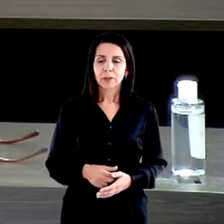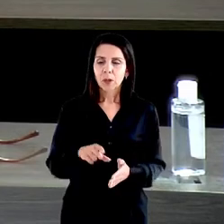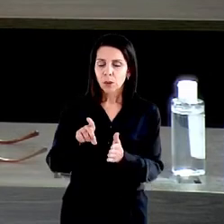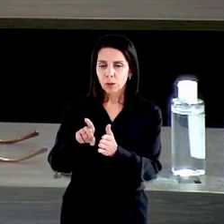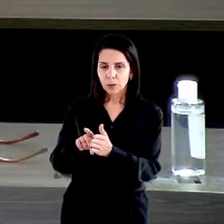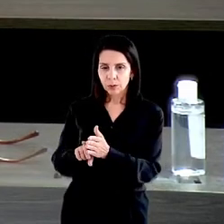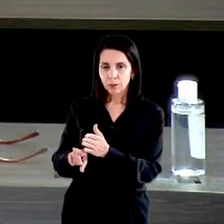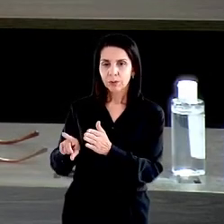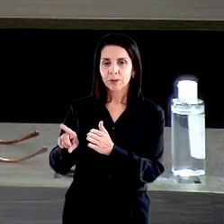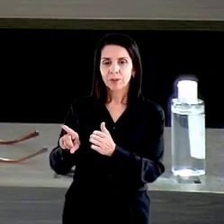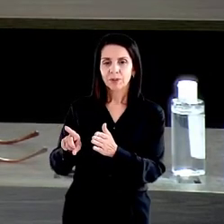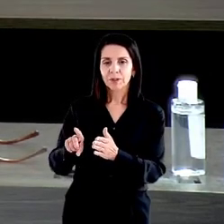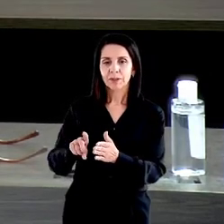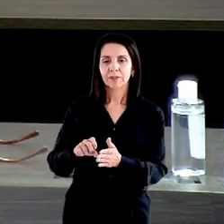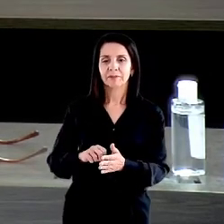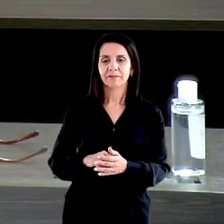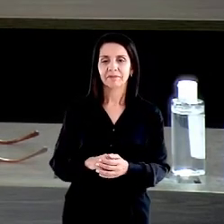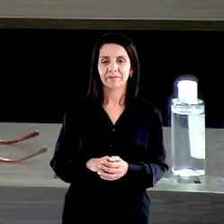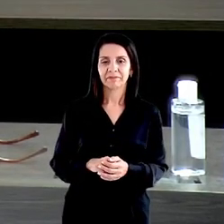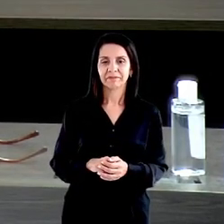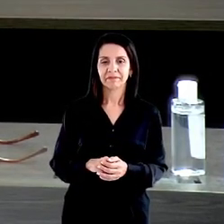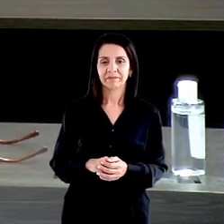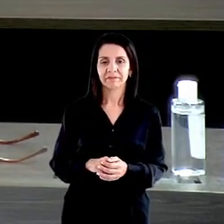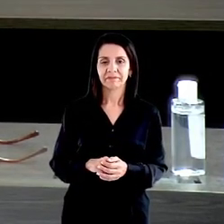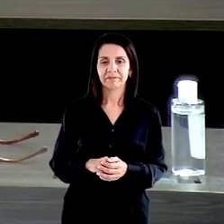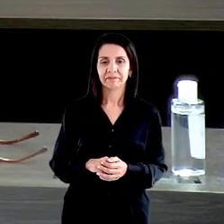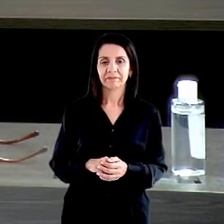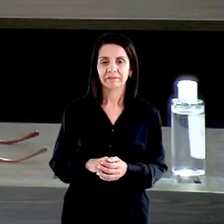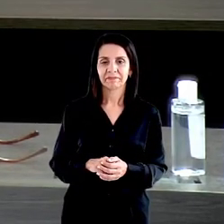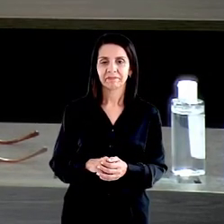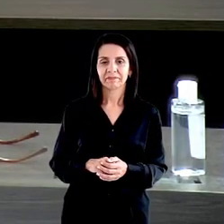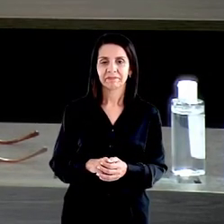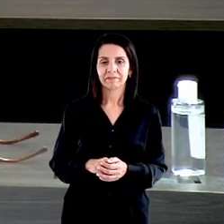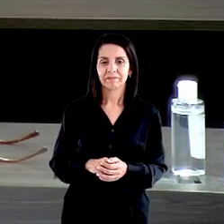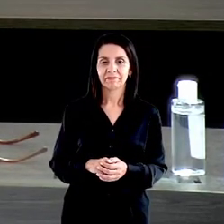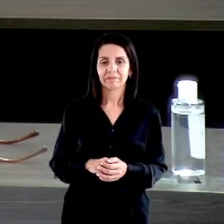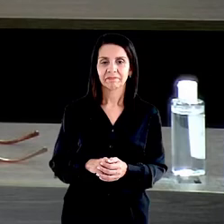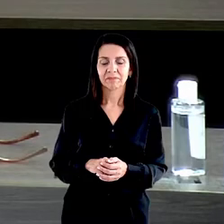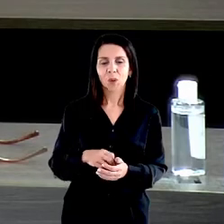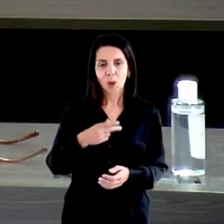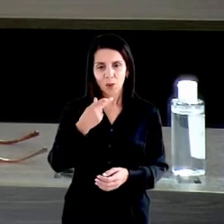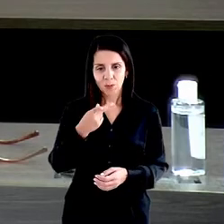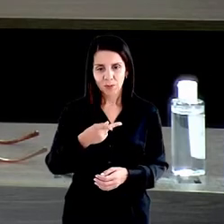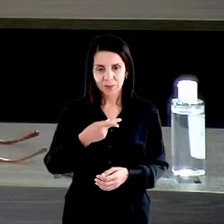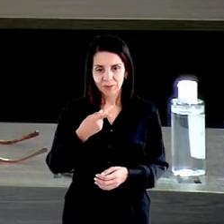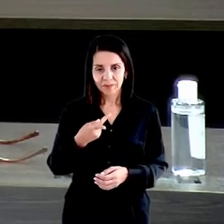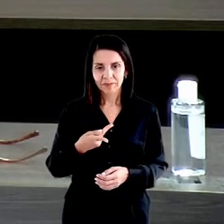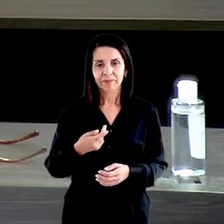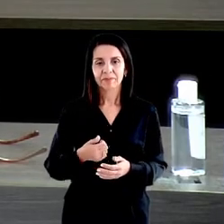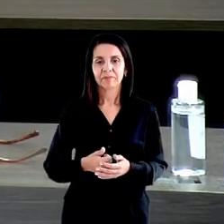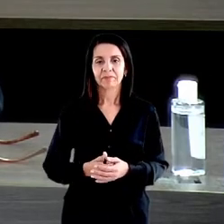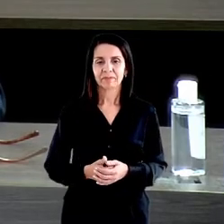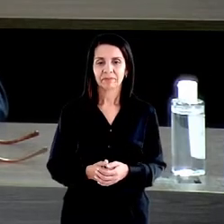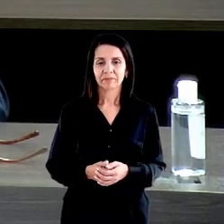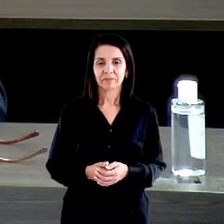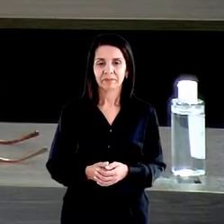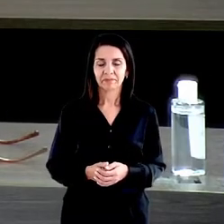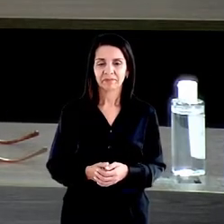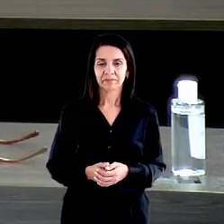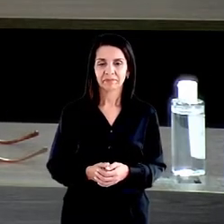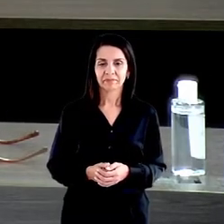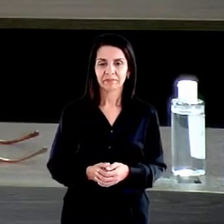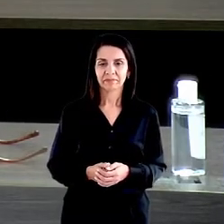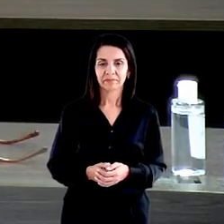posso lhes facultar a palavra para alguma manifestação em nome do nosso colegiado. Ficaria muito honrado.